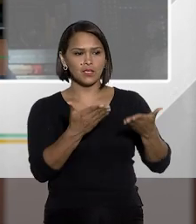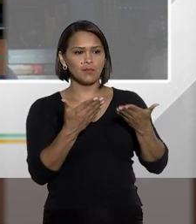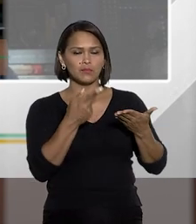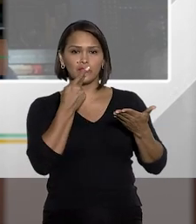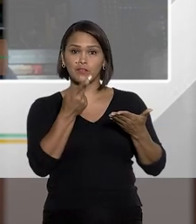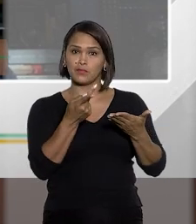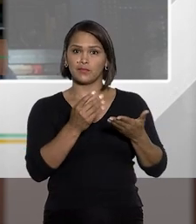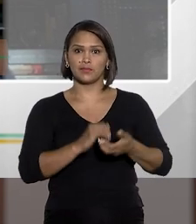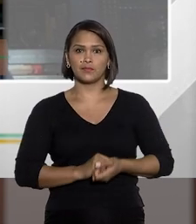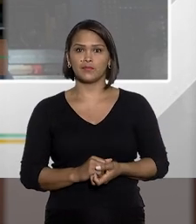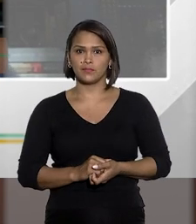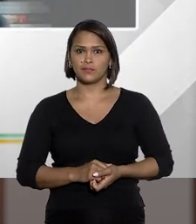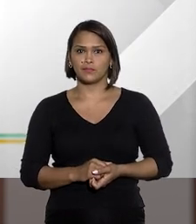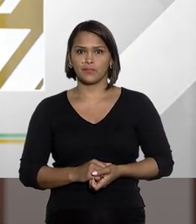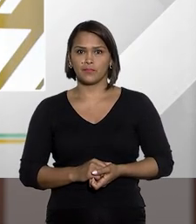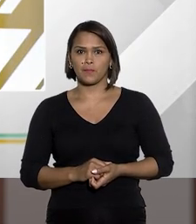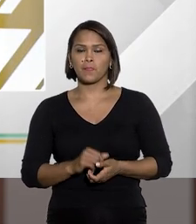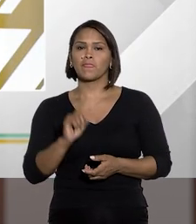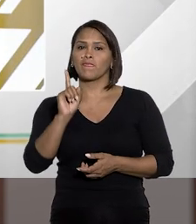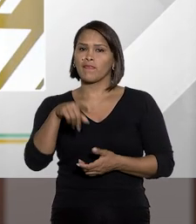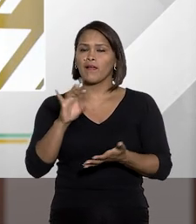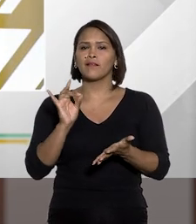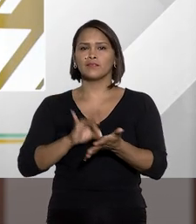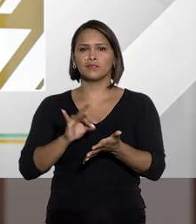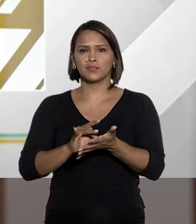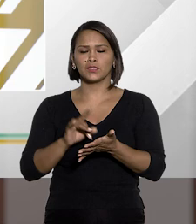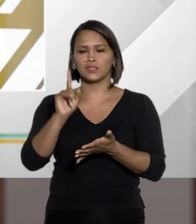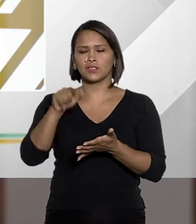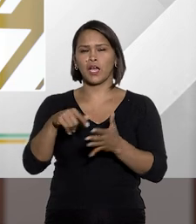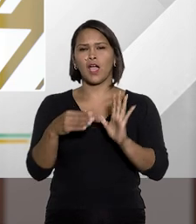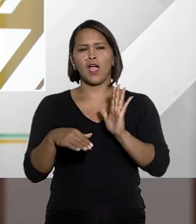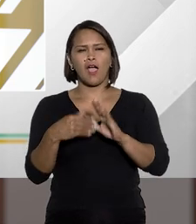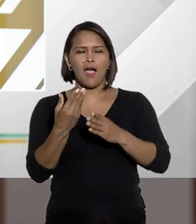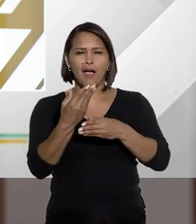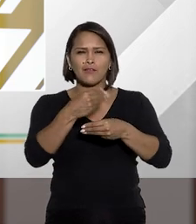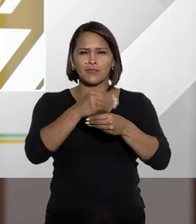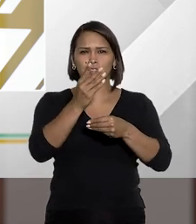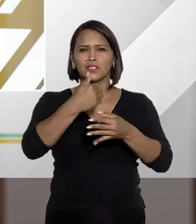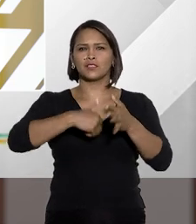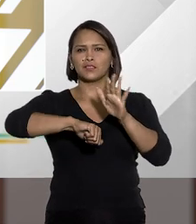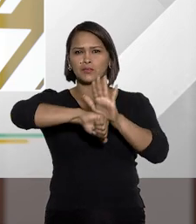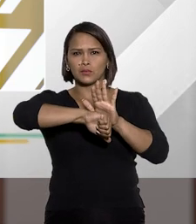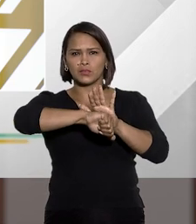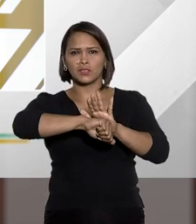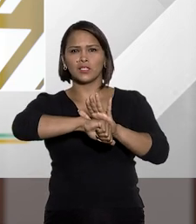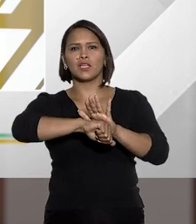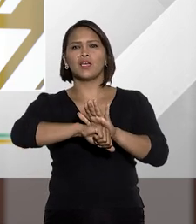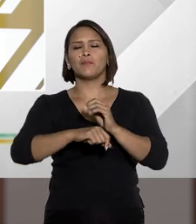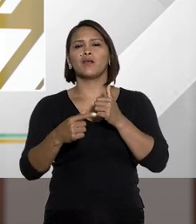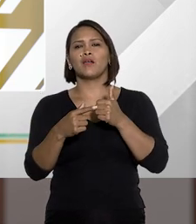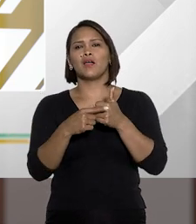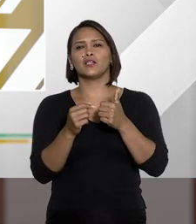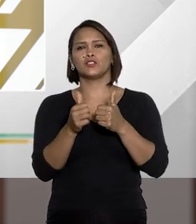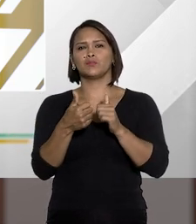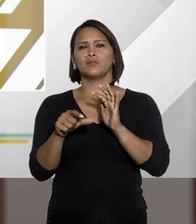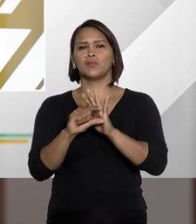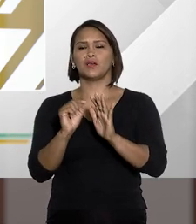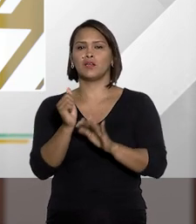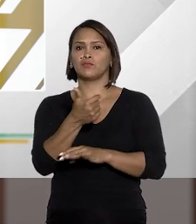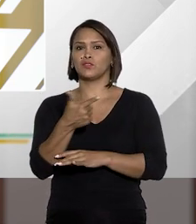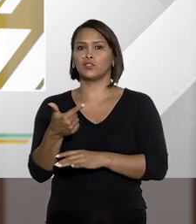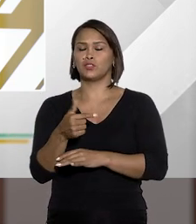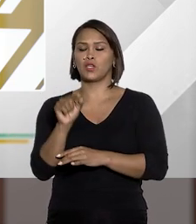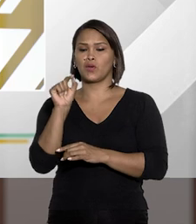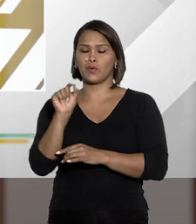Por favor, professor Renato. A questão da vedação do crime de hermenêutica, Rogério, artigo primeiro,